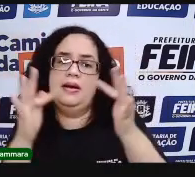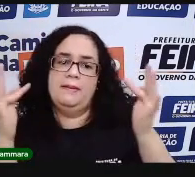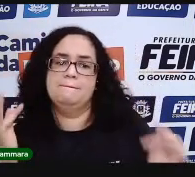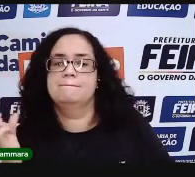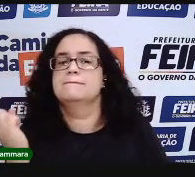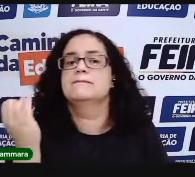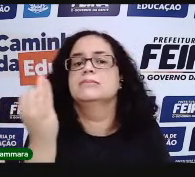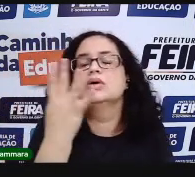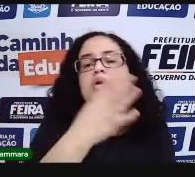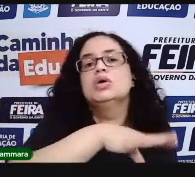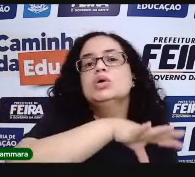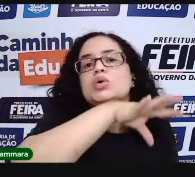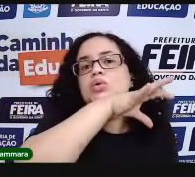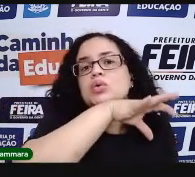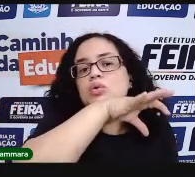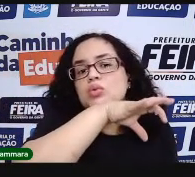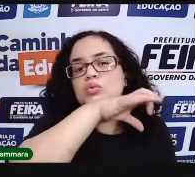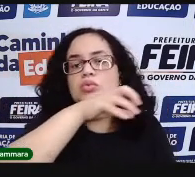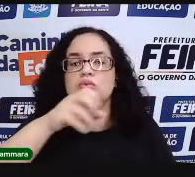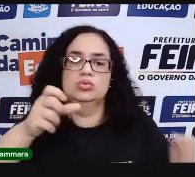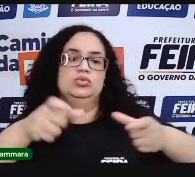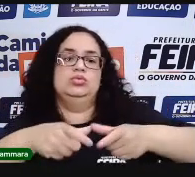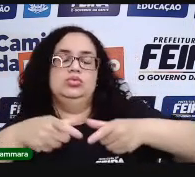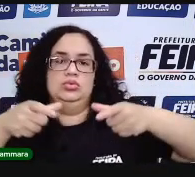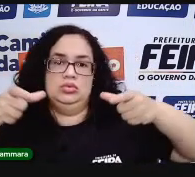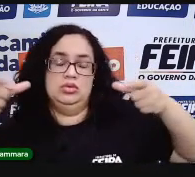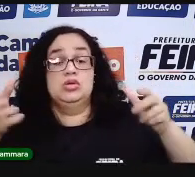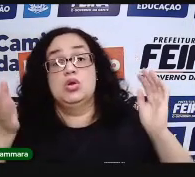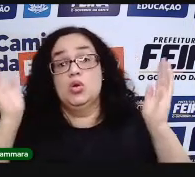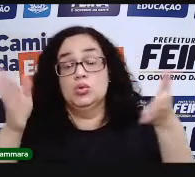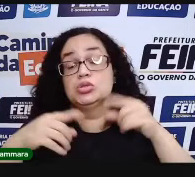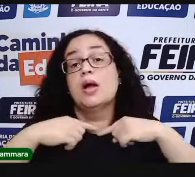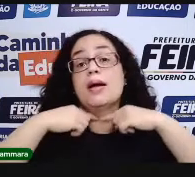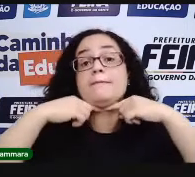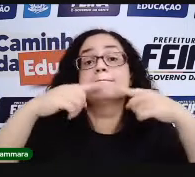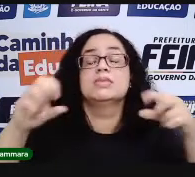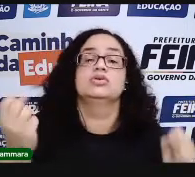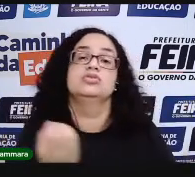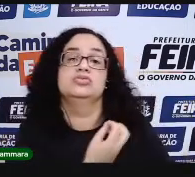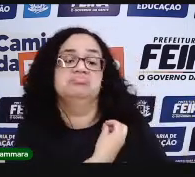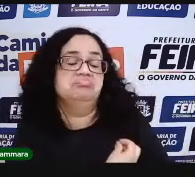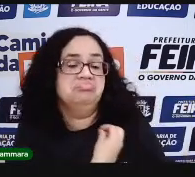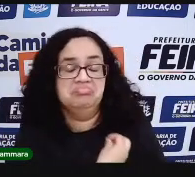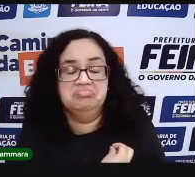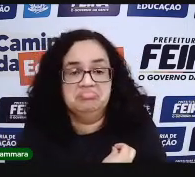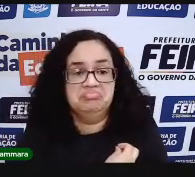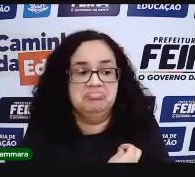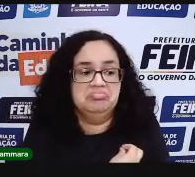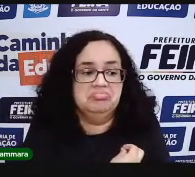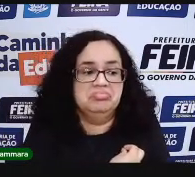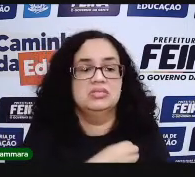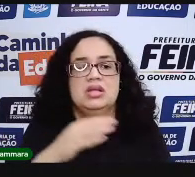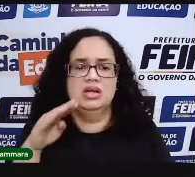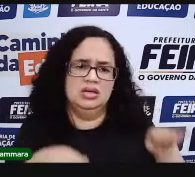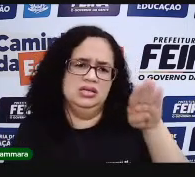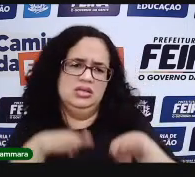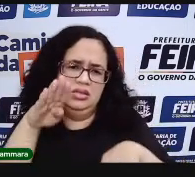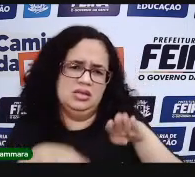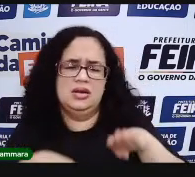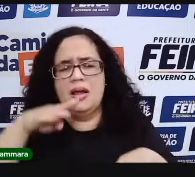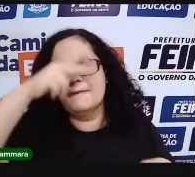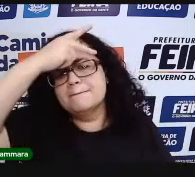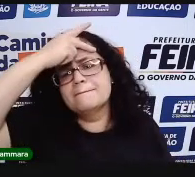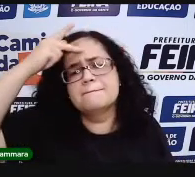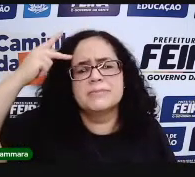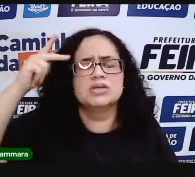Simplesmente para contar animais. Teve uma ampliação tão grande. Que hoje é impossível a gente viver sem números. Então, às vezes,